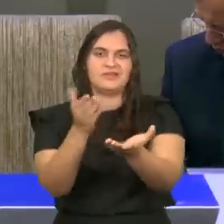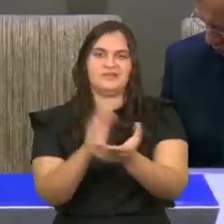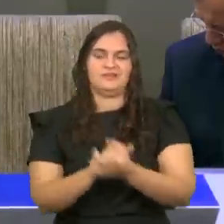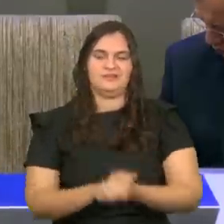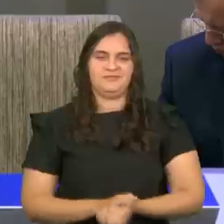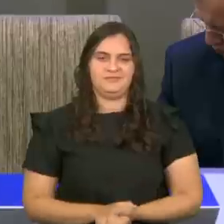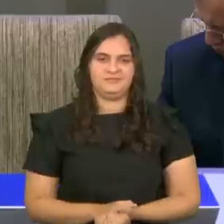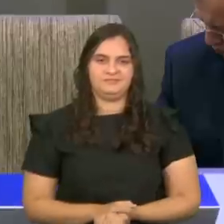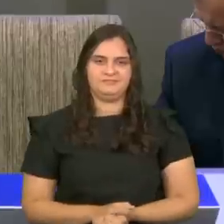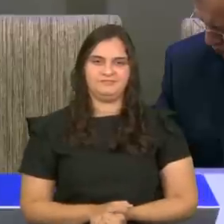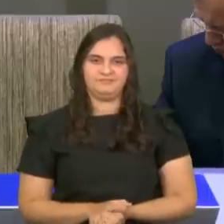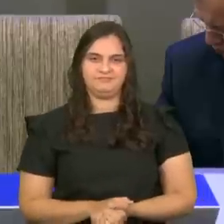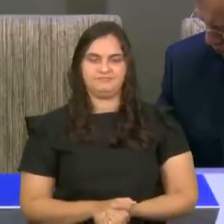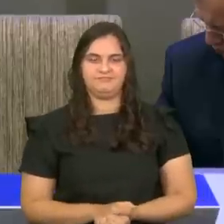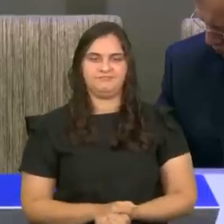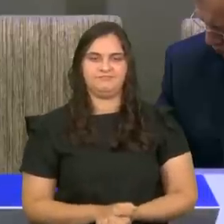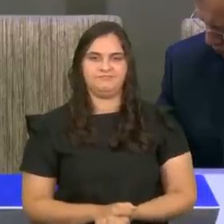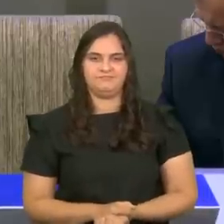acrescentadas,